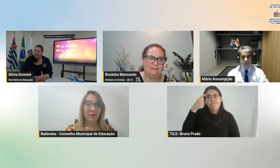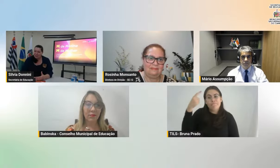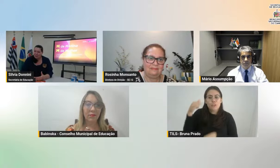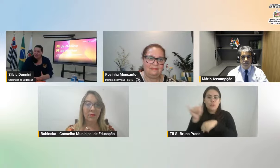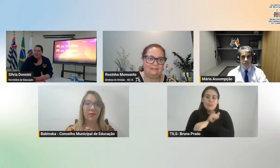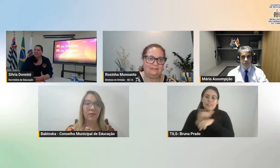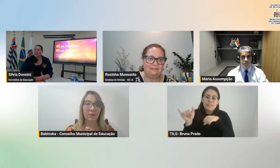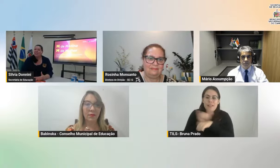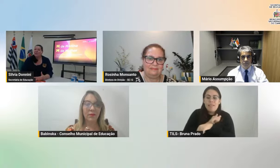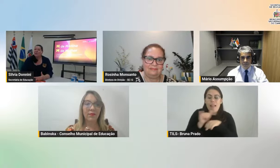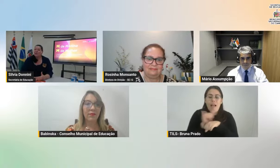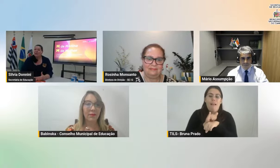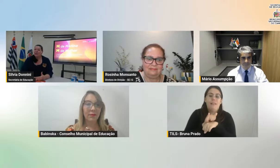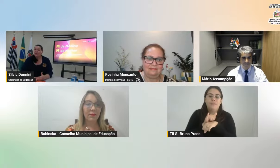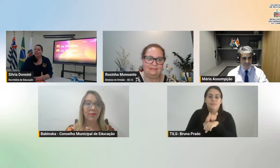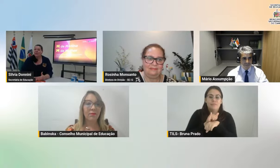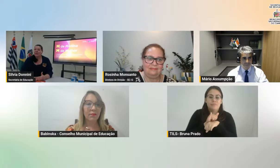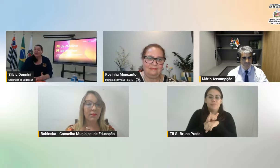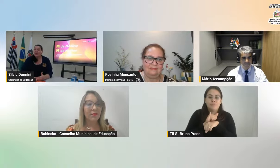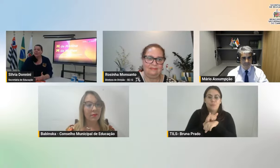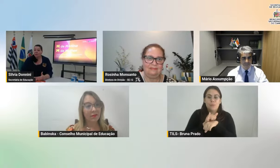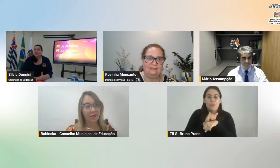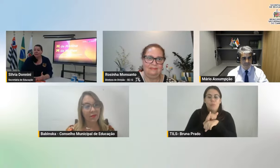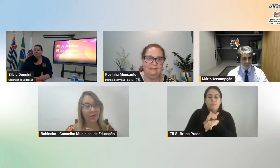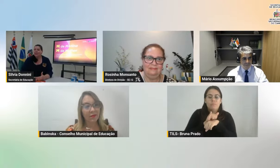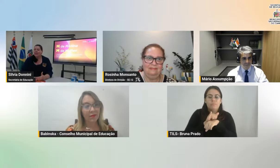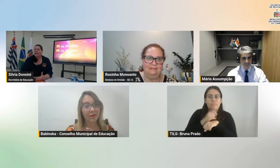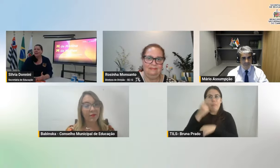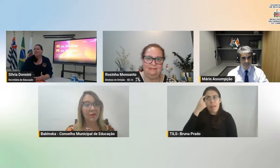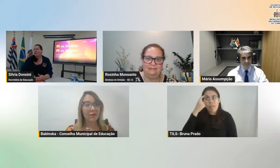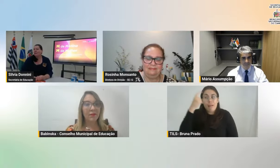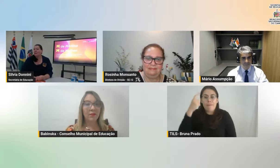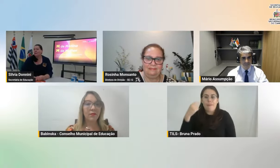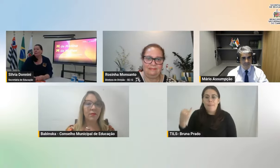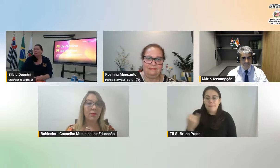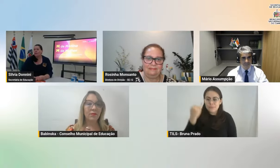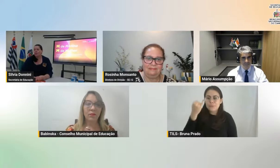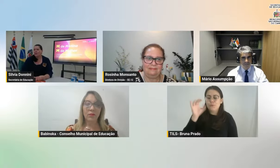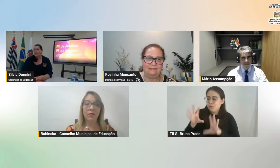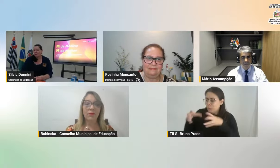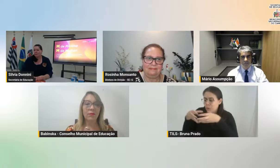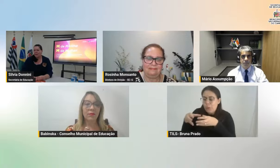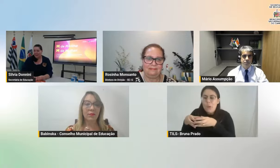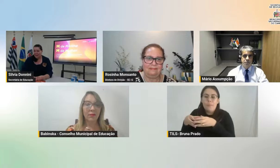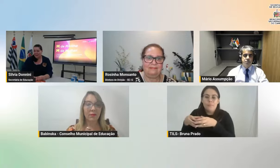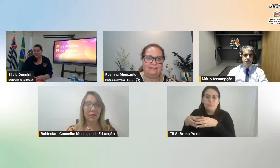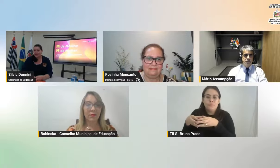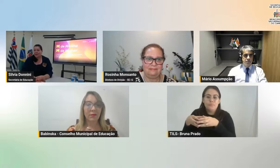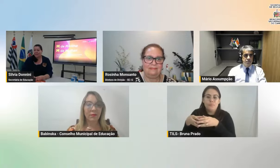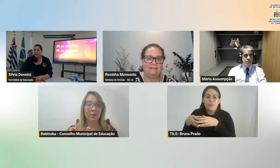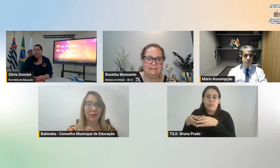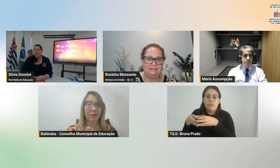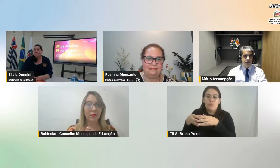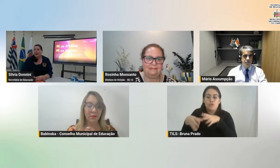nos abrindo num movimento importante aqui da equipe do Núcleo de Formação da